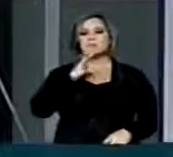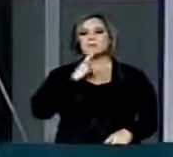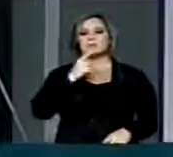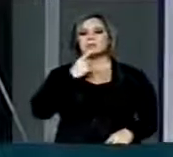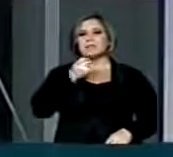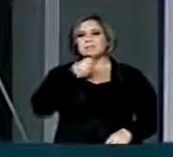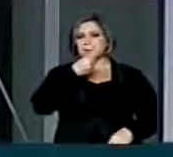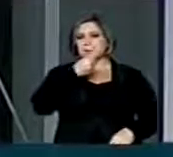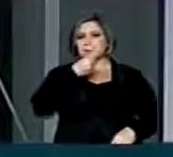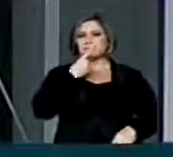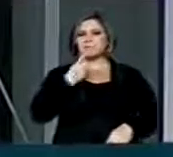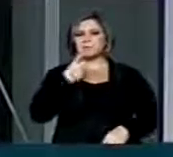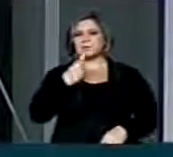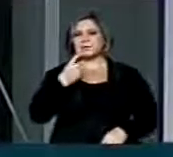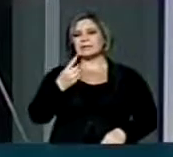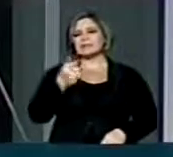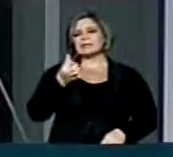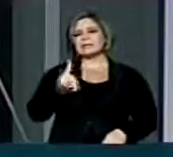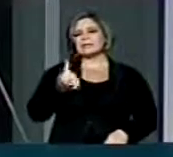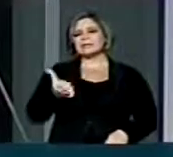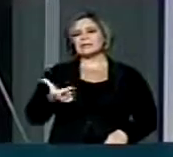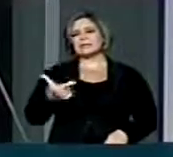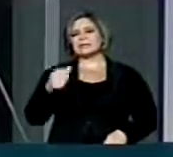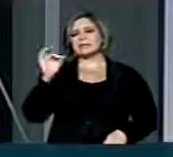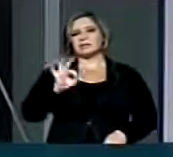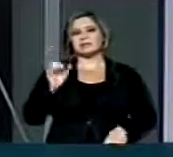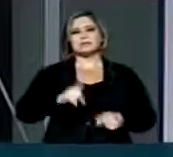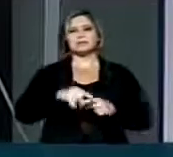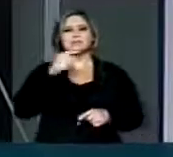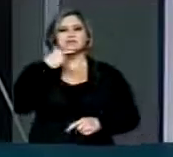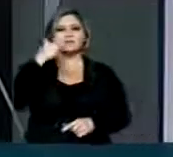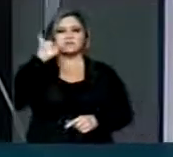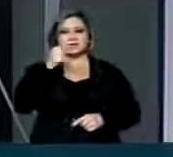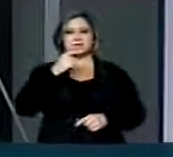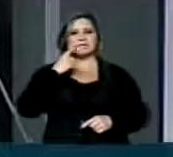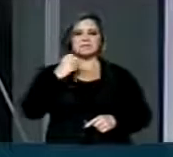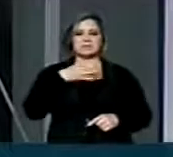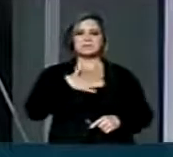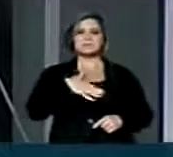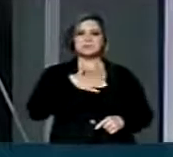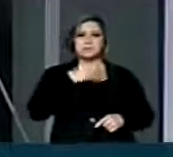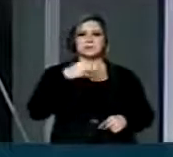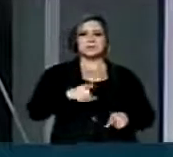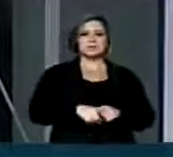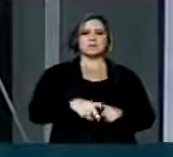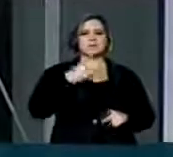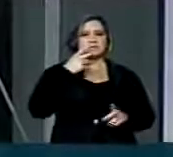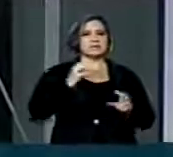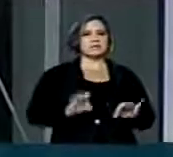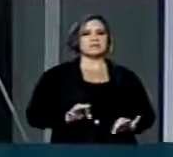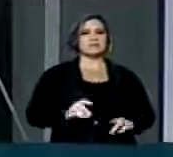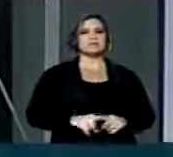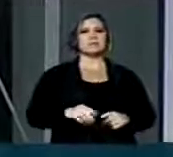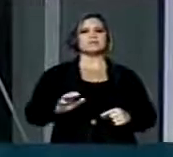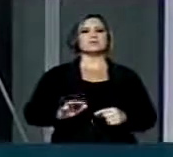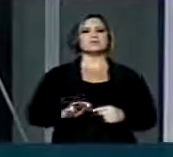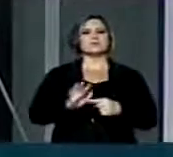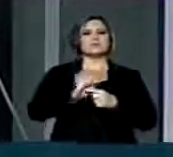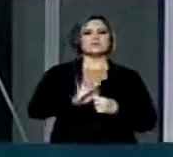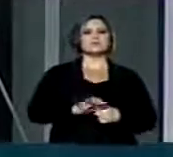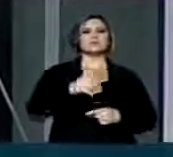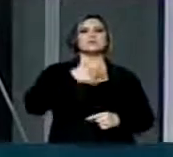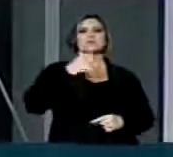entrevistados, 62%, avalia positivamente a nova legislação, afirmando que isso tornou